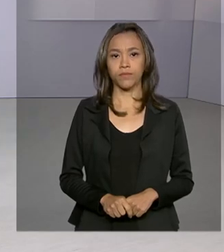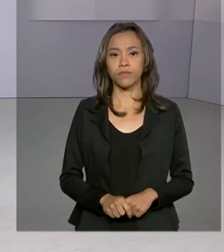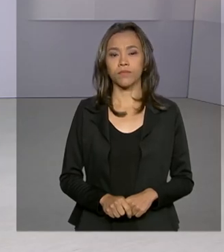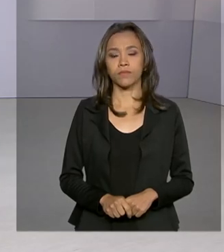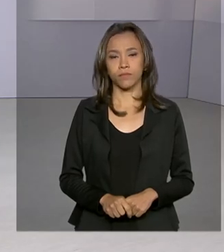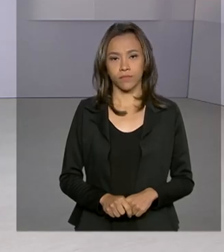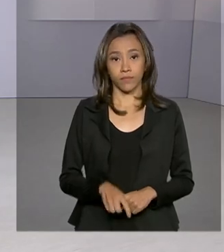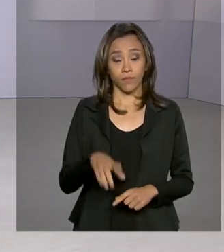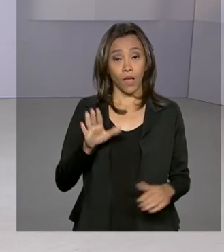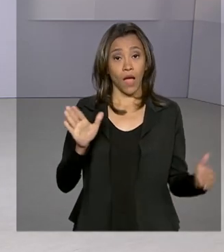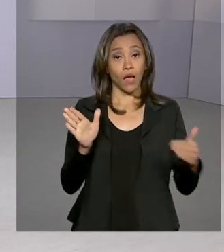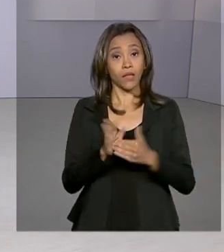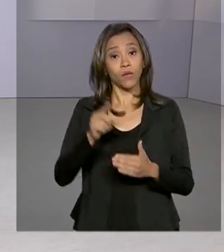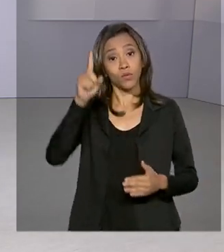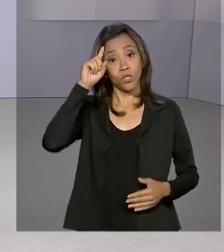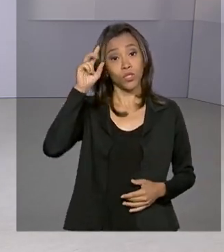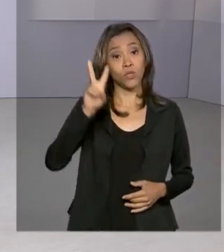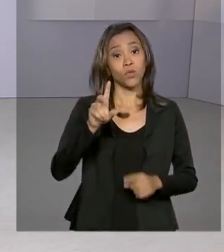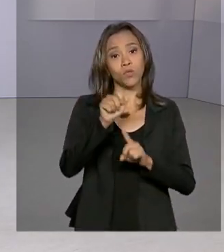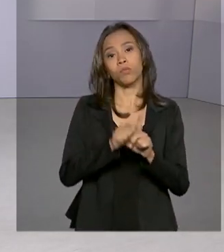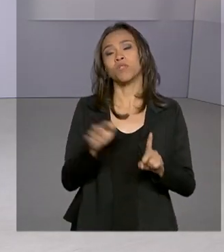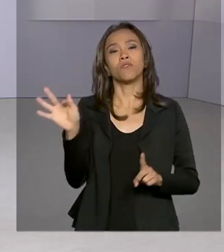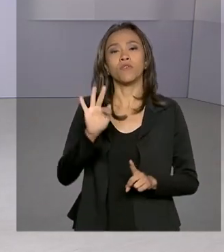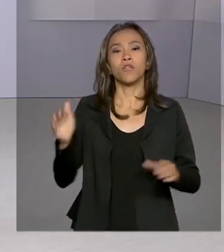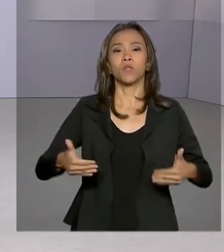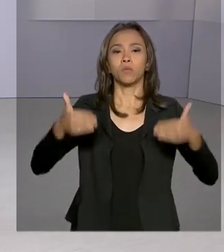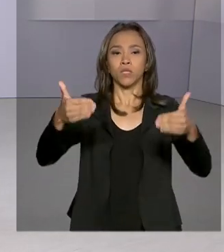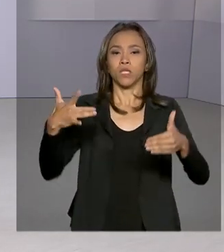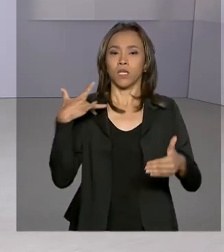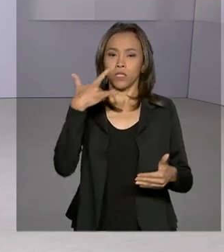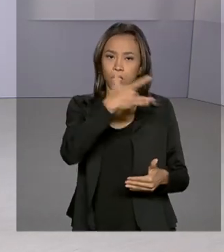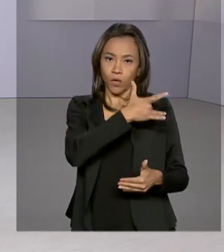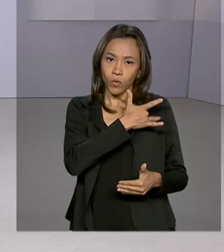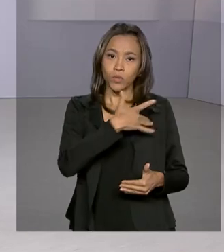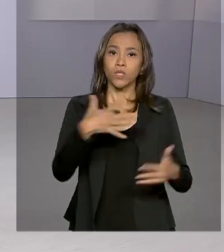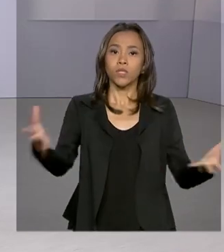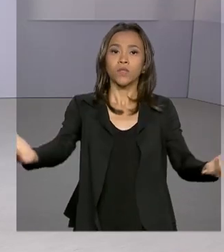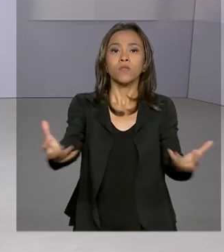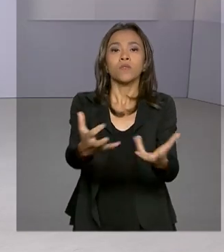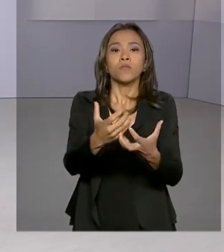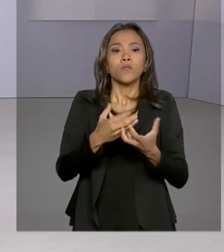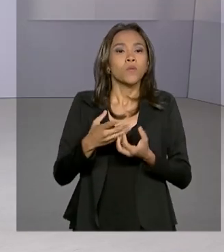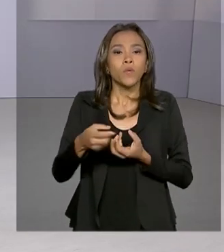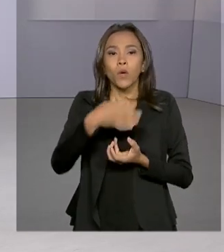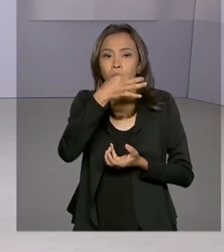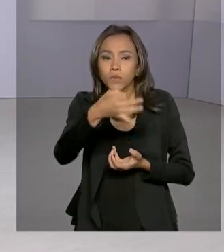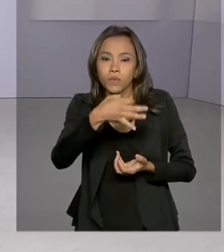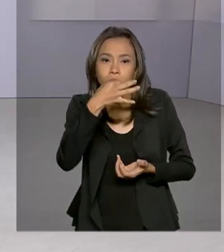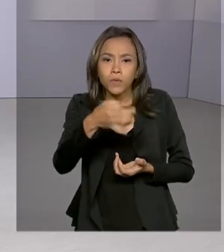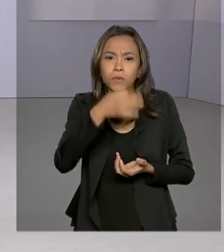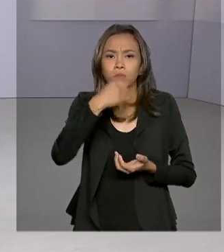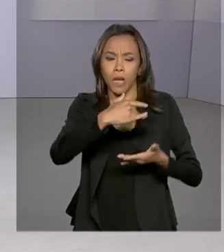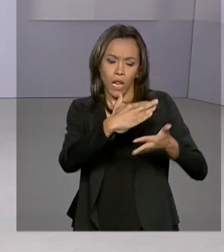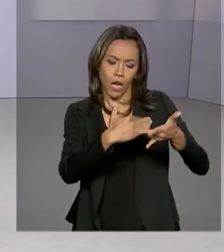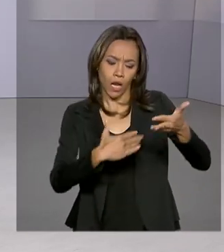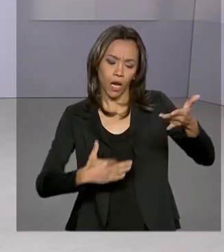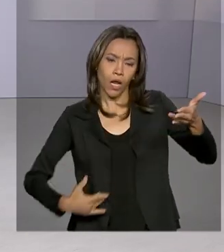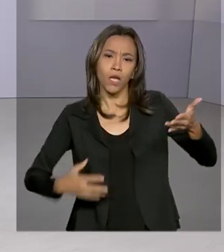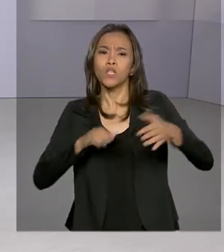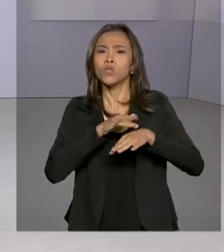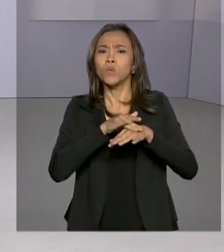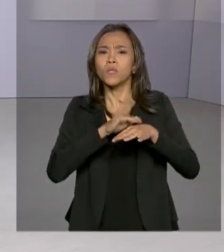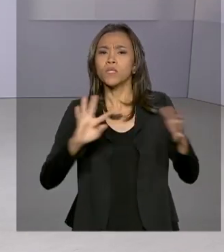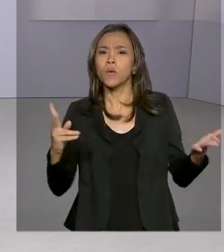E até o dia 2 de fevereiro, o Ministério da Saúde recebe sugestões para a atualização da lista de doenças relacionadas ao